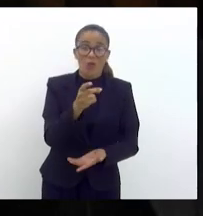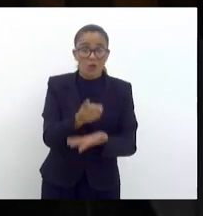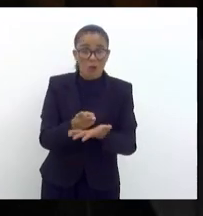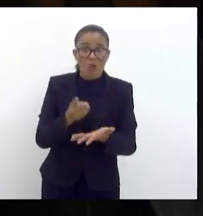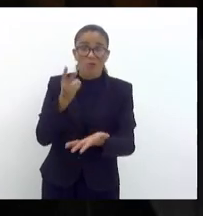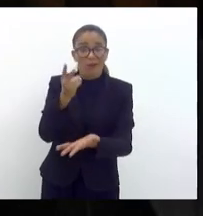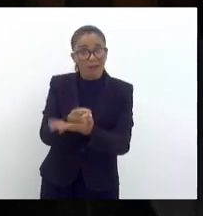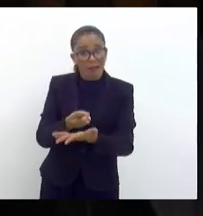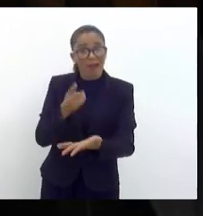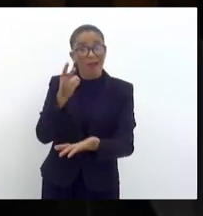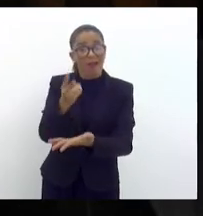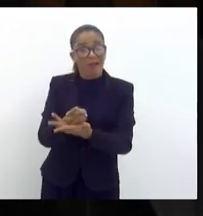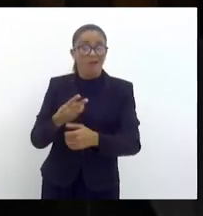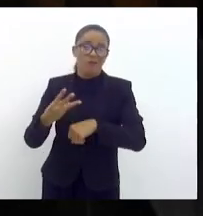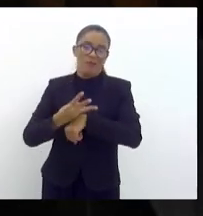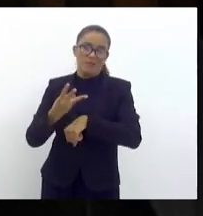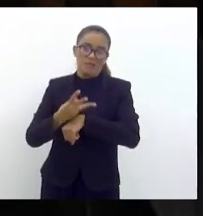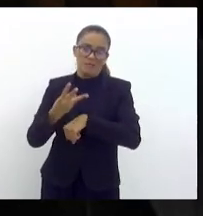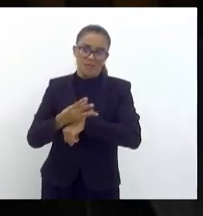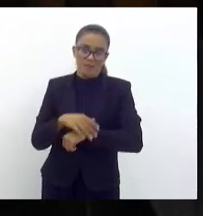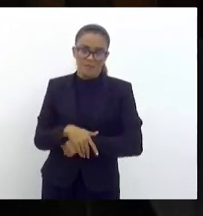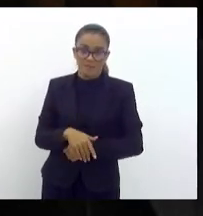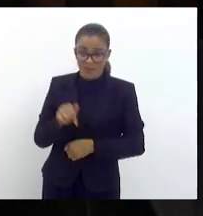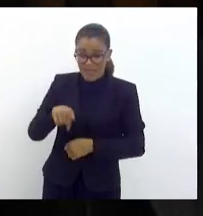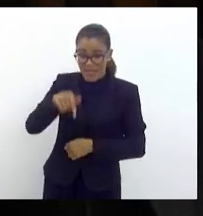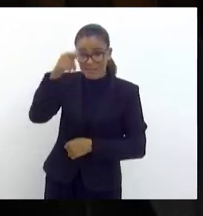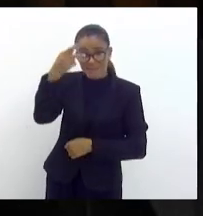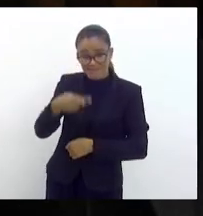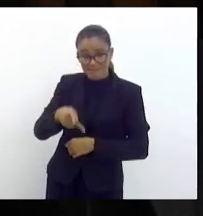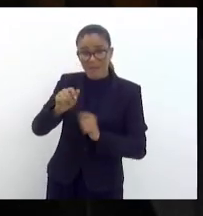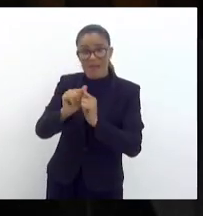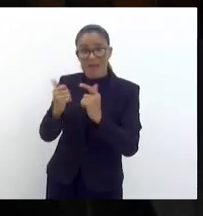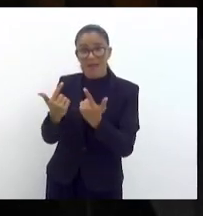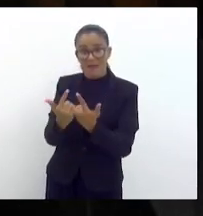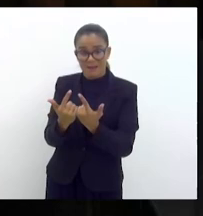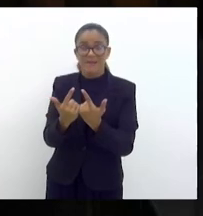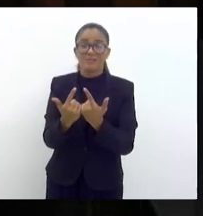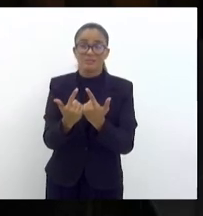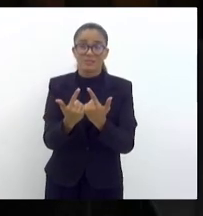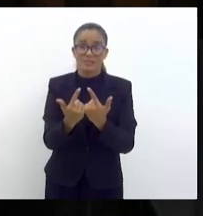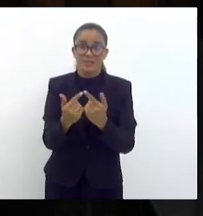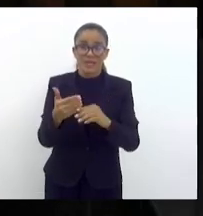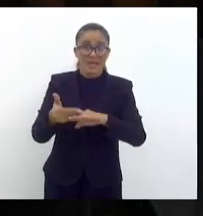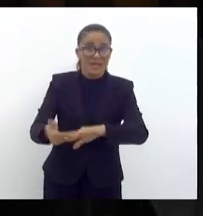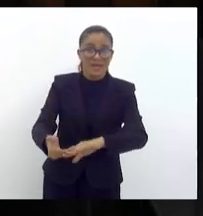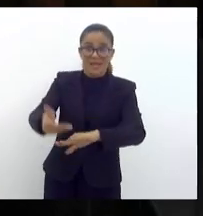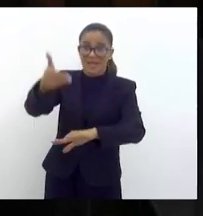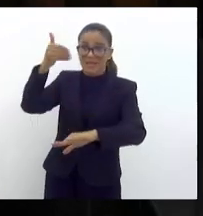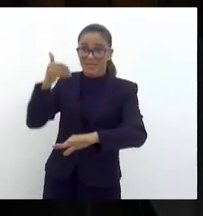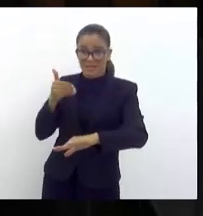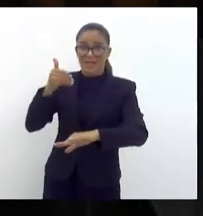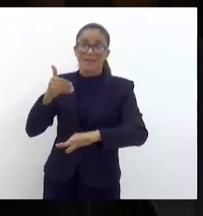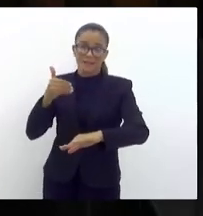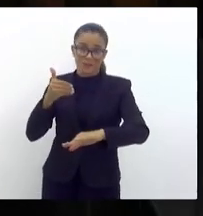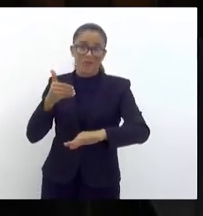organizações sociais. Quando esta casa, na legislatura passada,